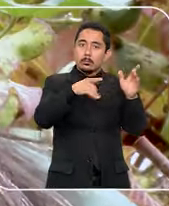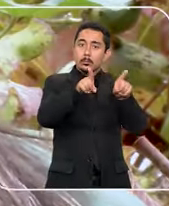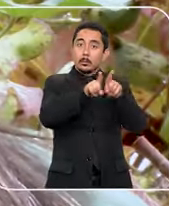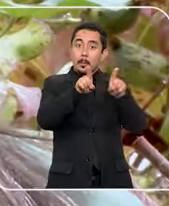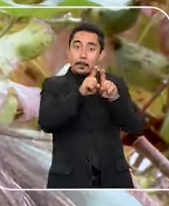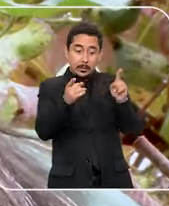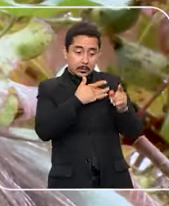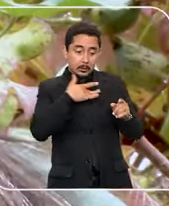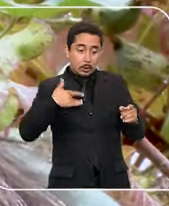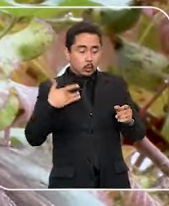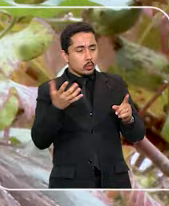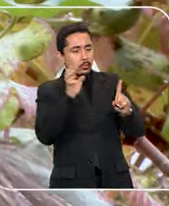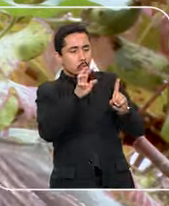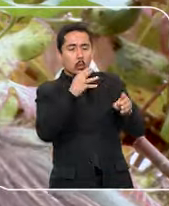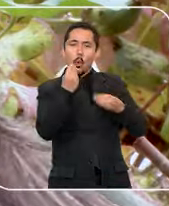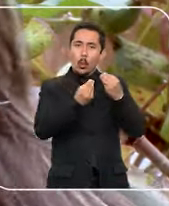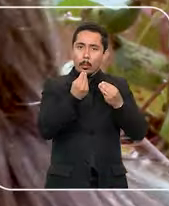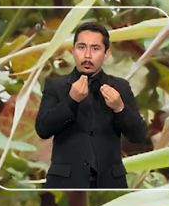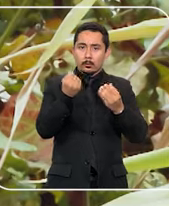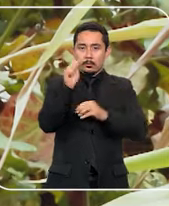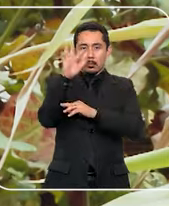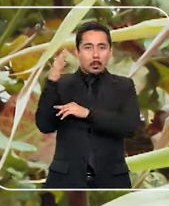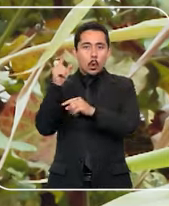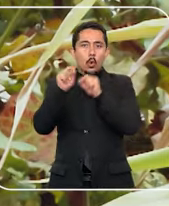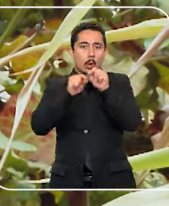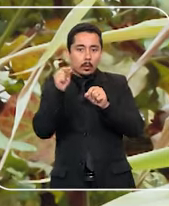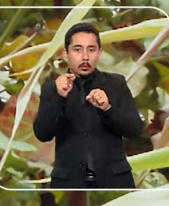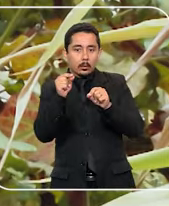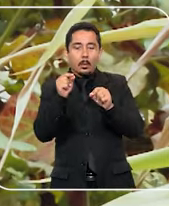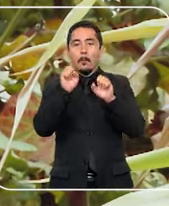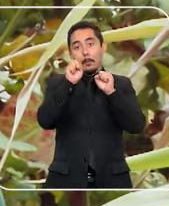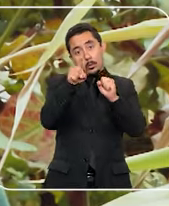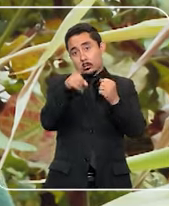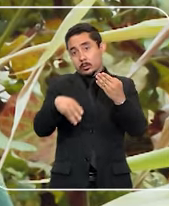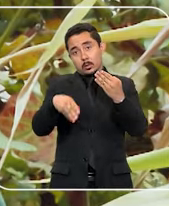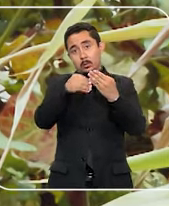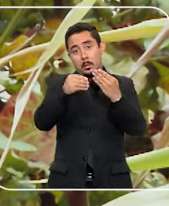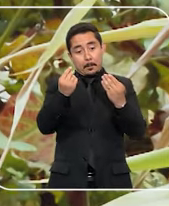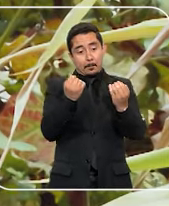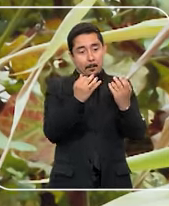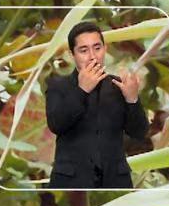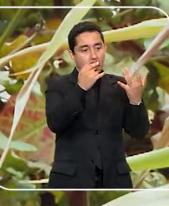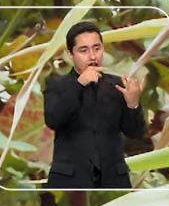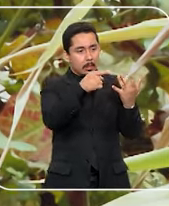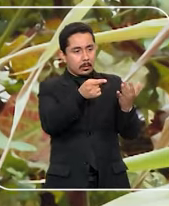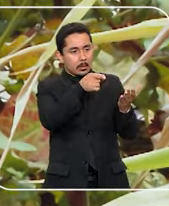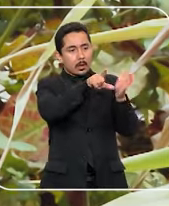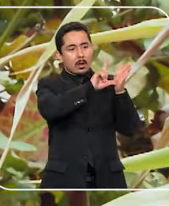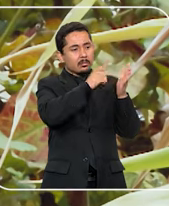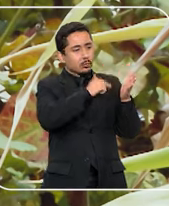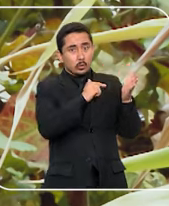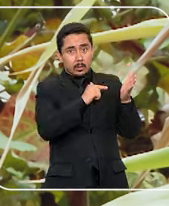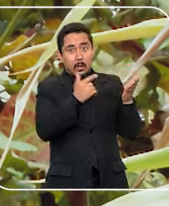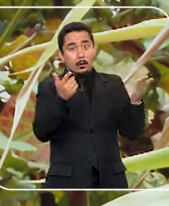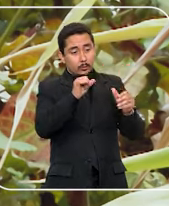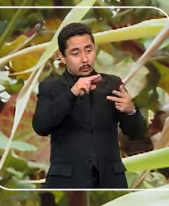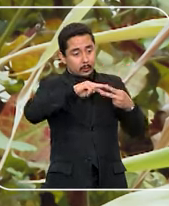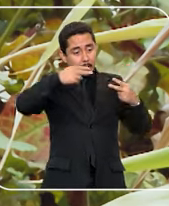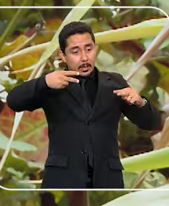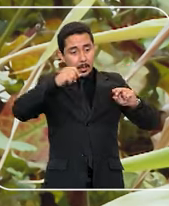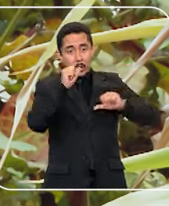e as implicações para a saúde e para o meio ambiente. Você pode adicionar uma característica que a planta não tinha ou você pode modificar,